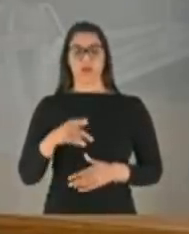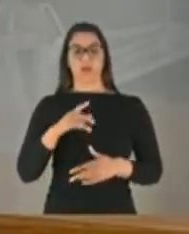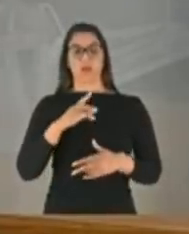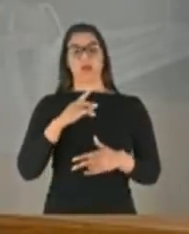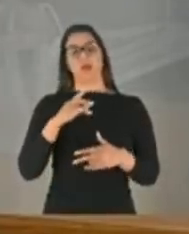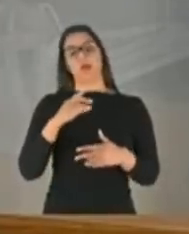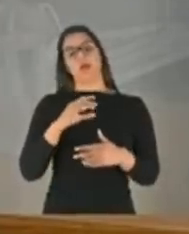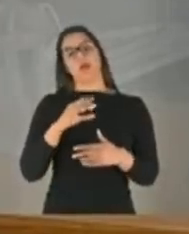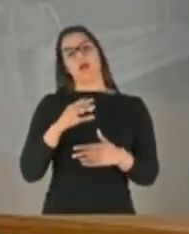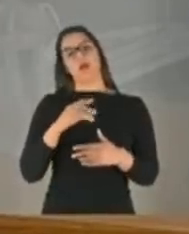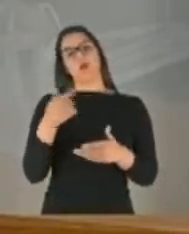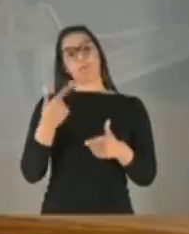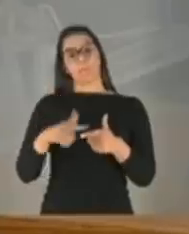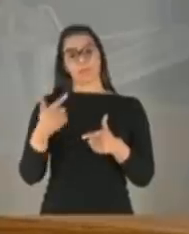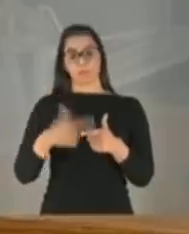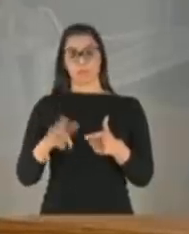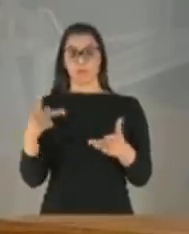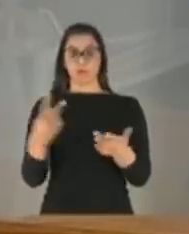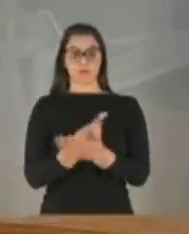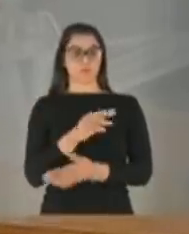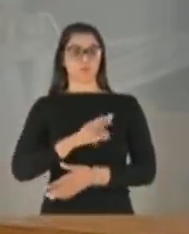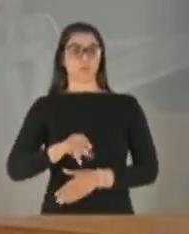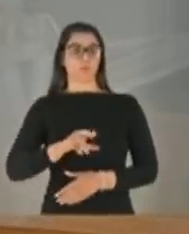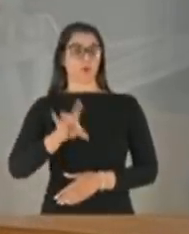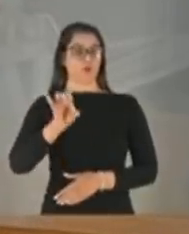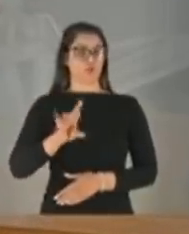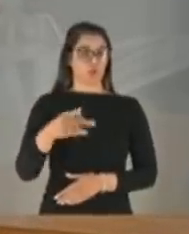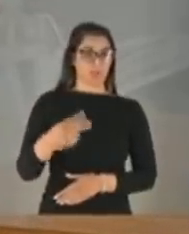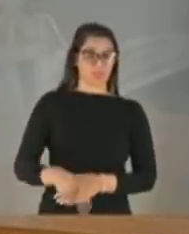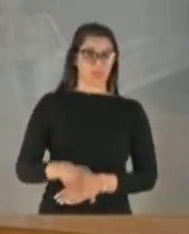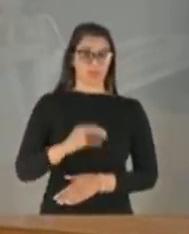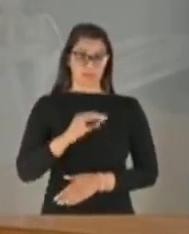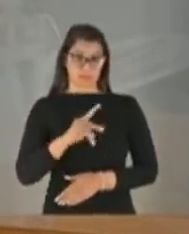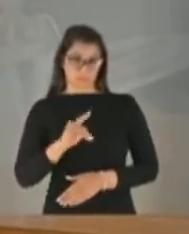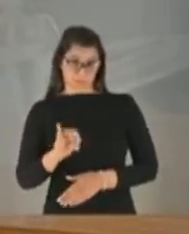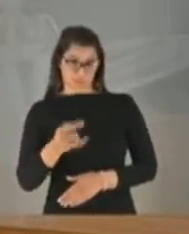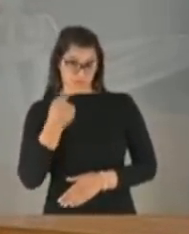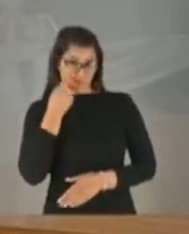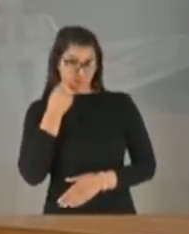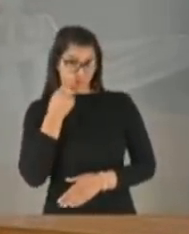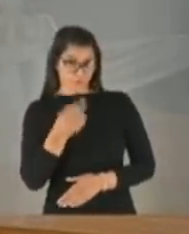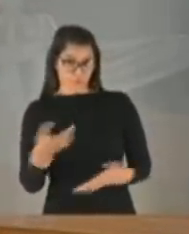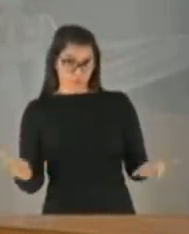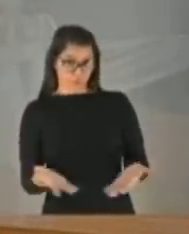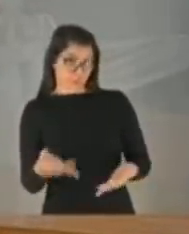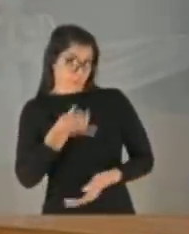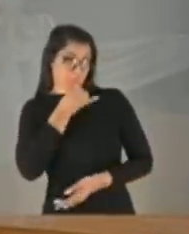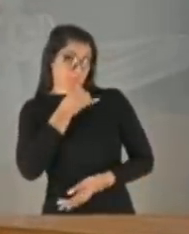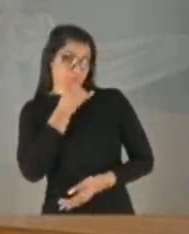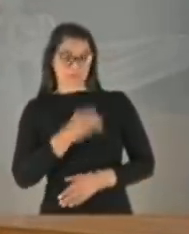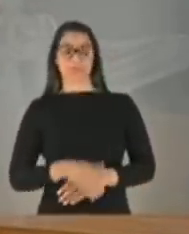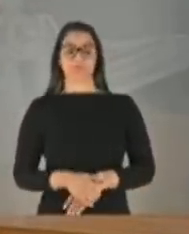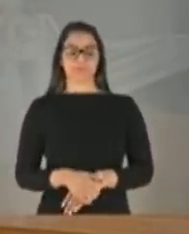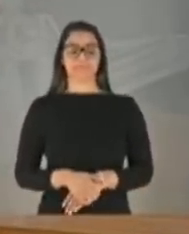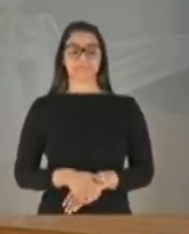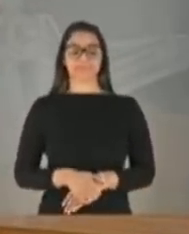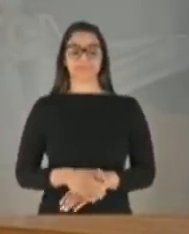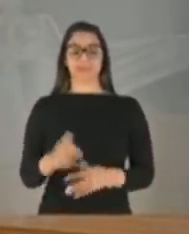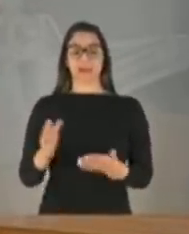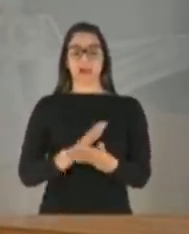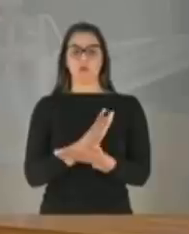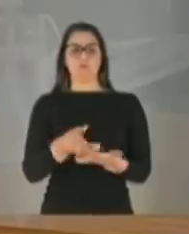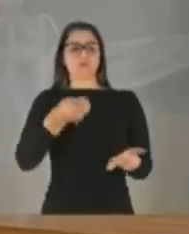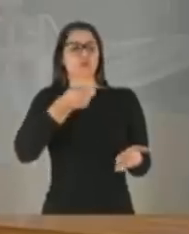CPI, como vimos hoje, diga-se de passagem. Para alguns se cobra